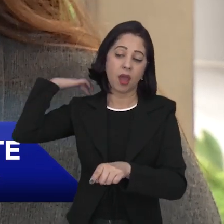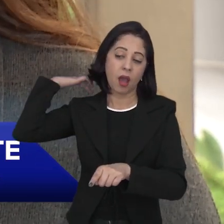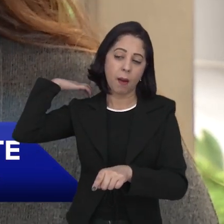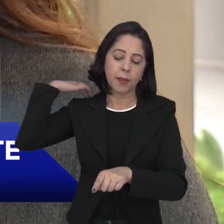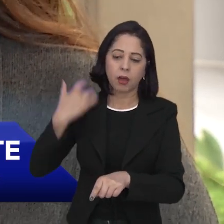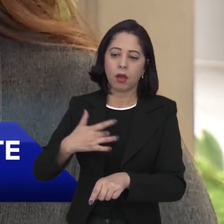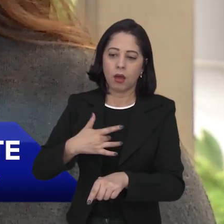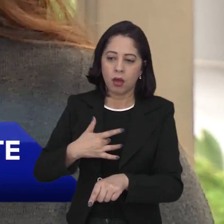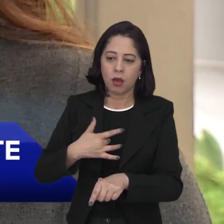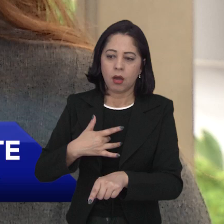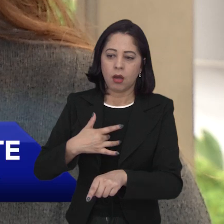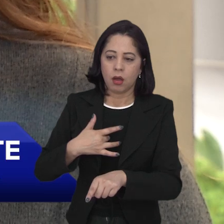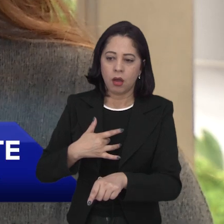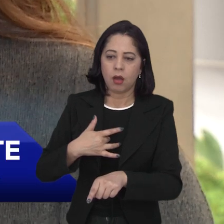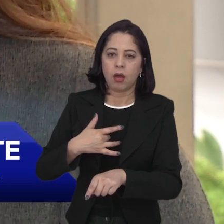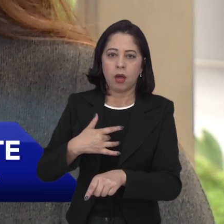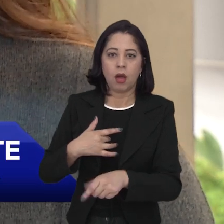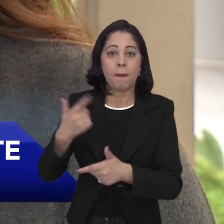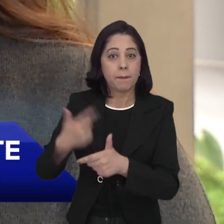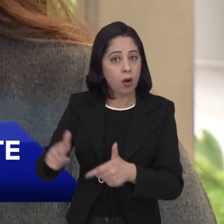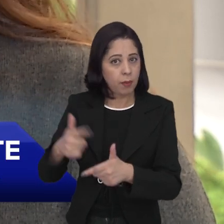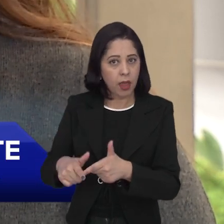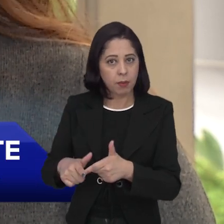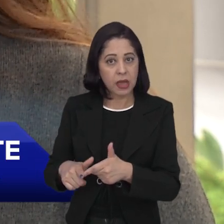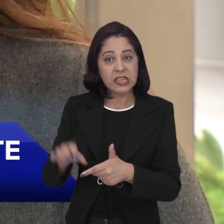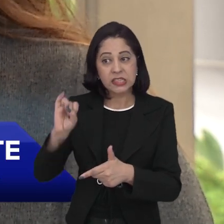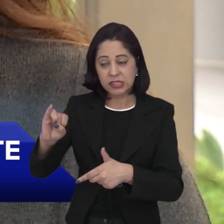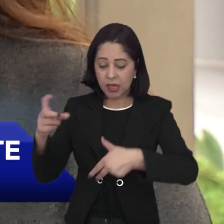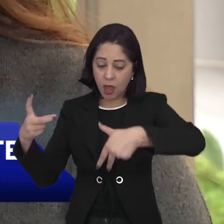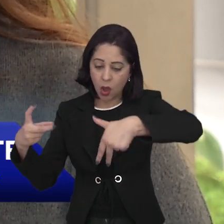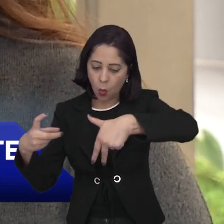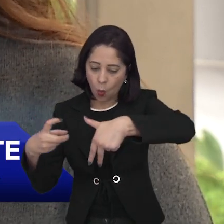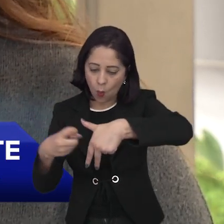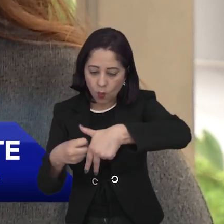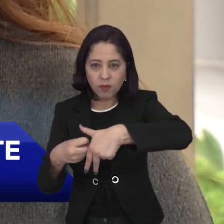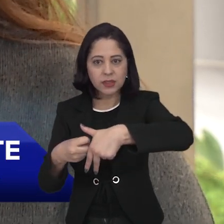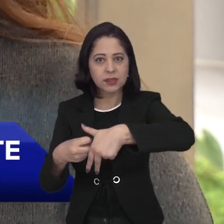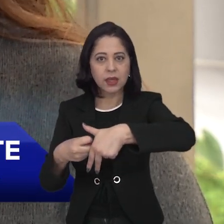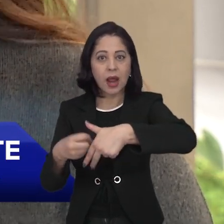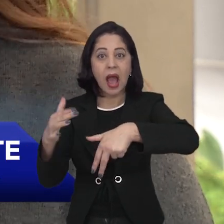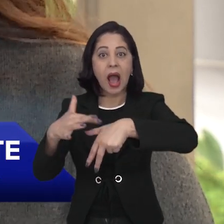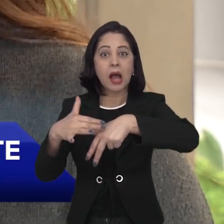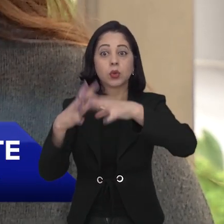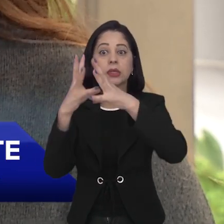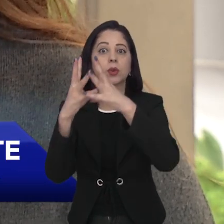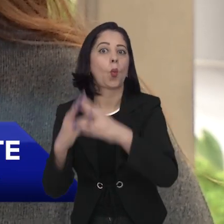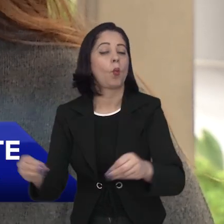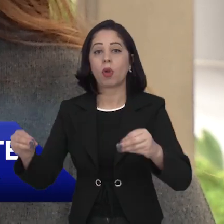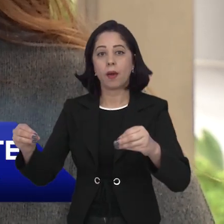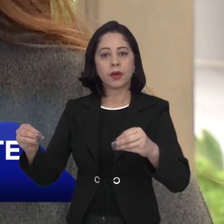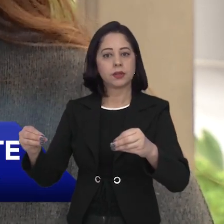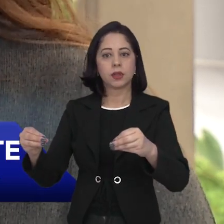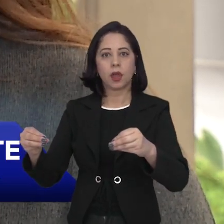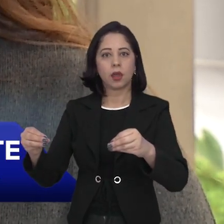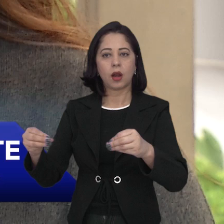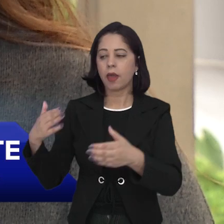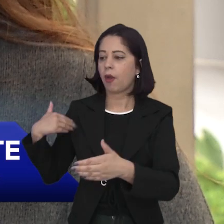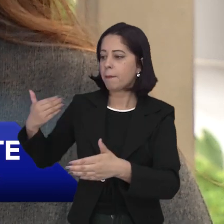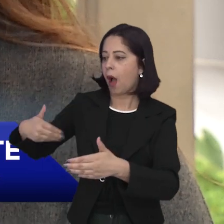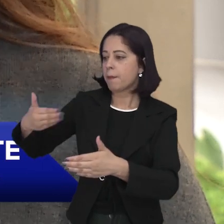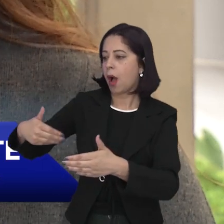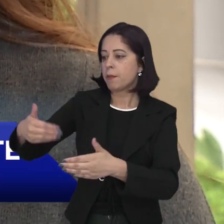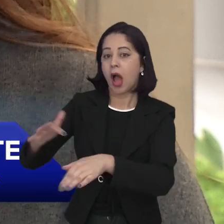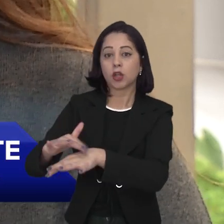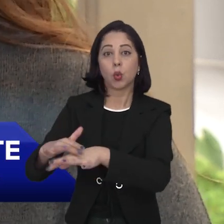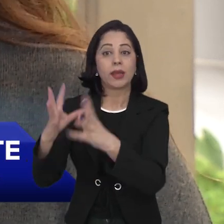presas uma vida inteira a uma máquina. E com a vacinação, com o evento da vacinação, sumiram. A gente não viu mais